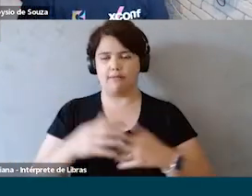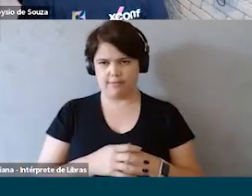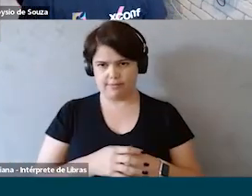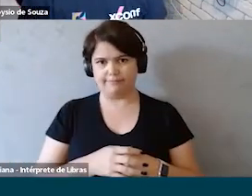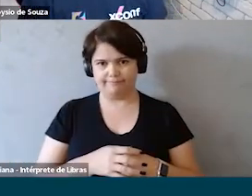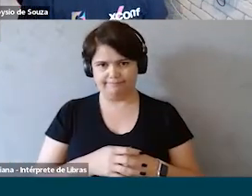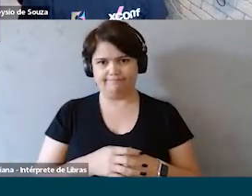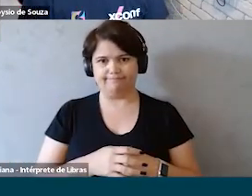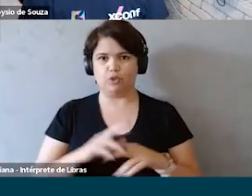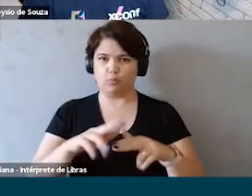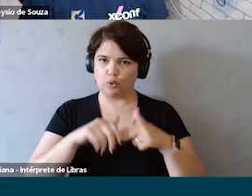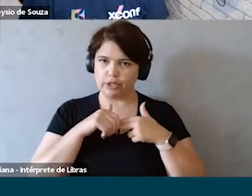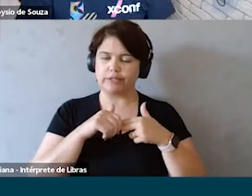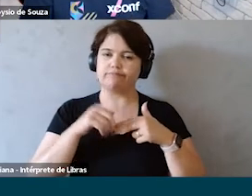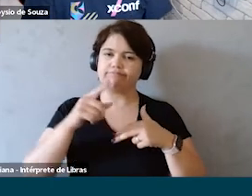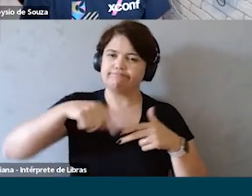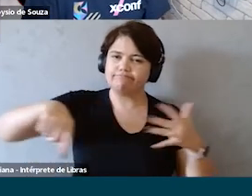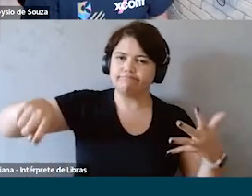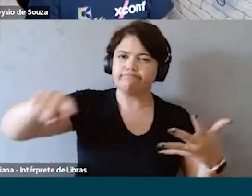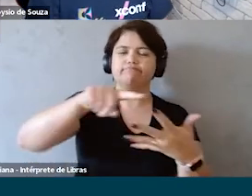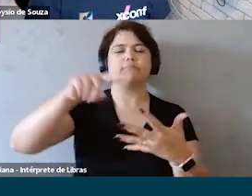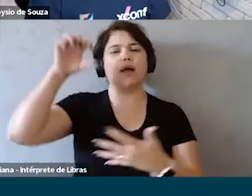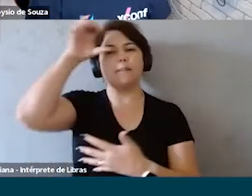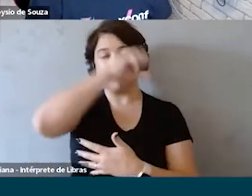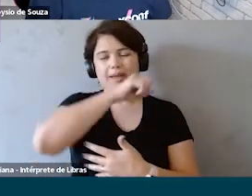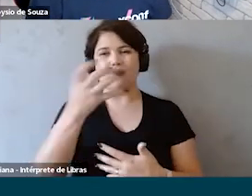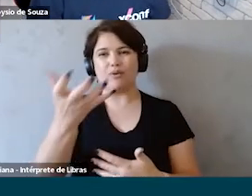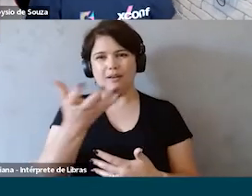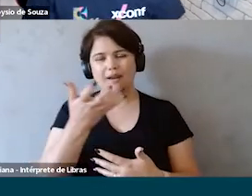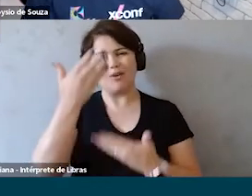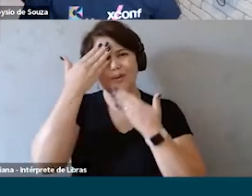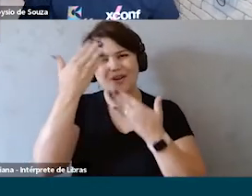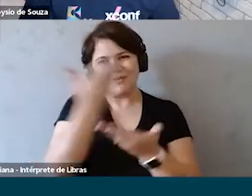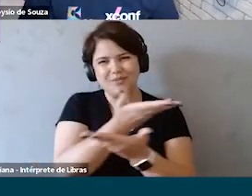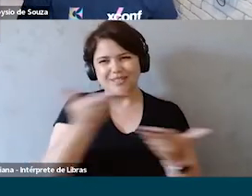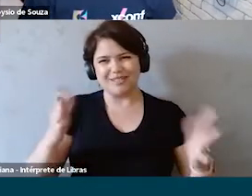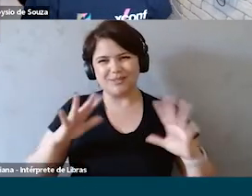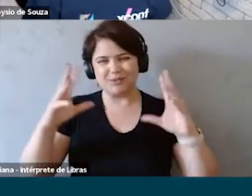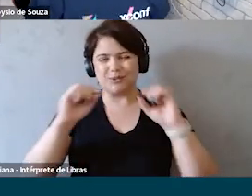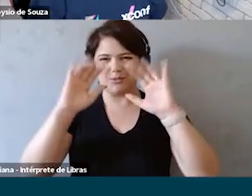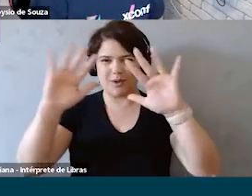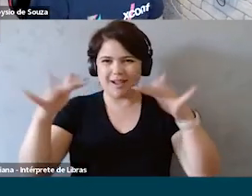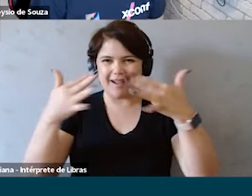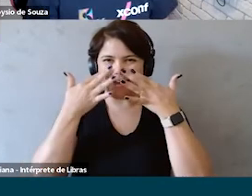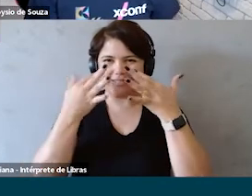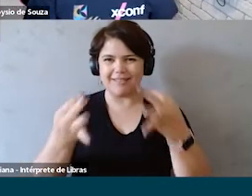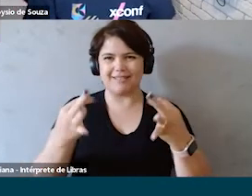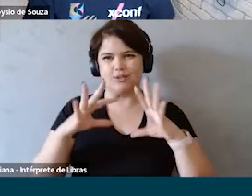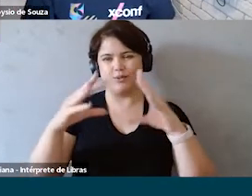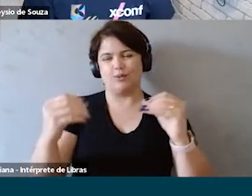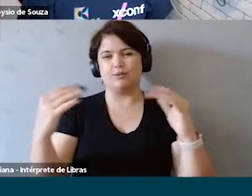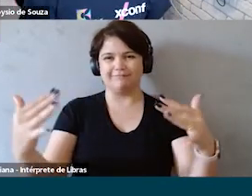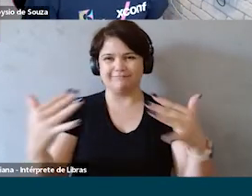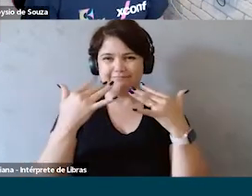então com esses aprendizados que eu vejo que eu agradeço a vocês mais uma vez pela atenção de todas aqui